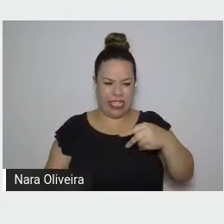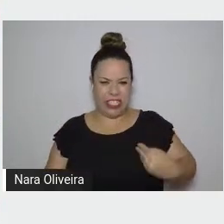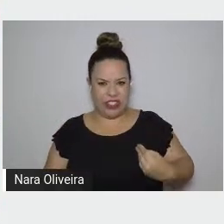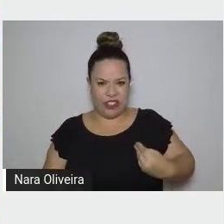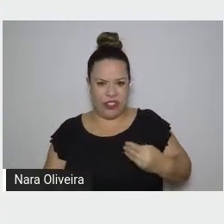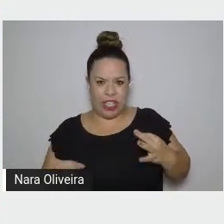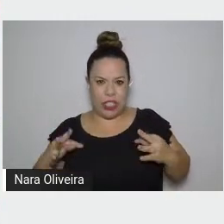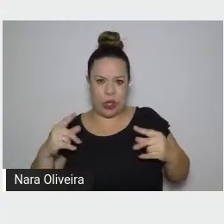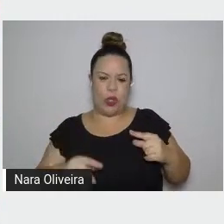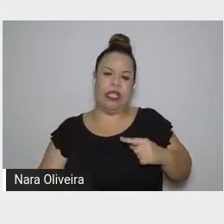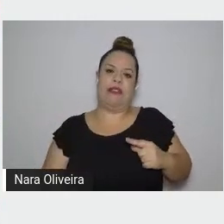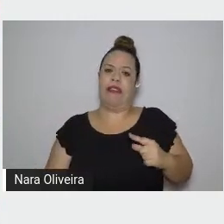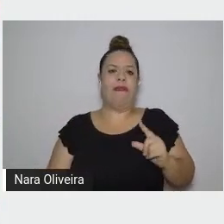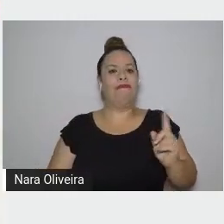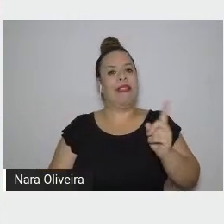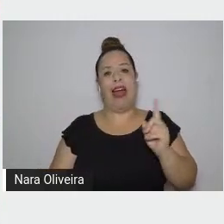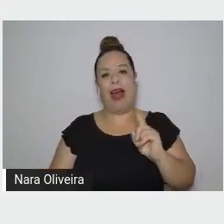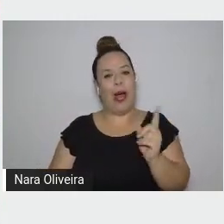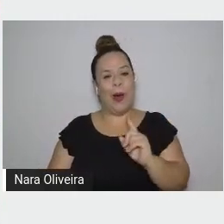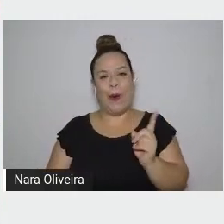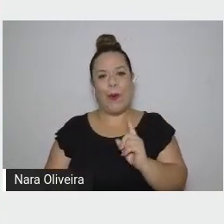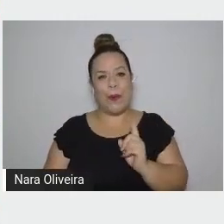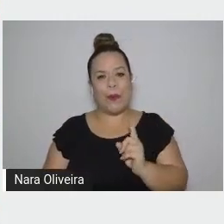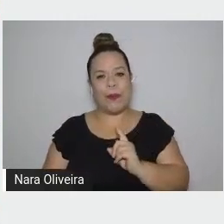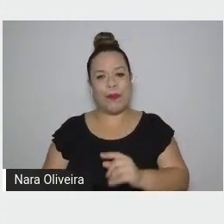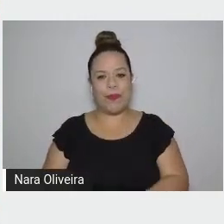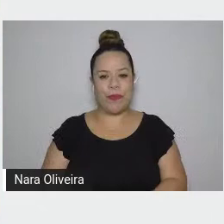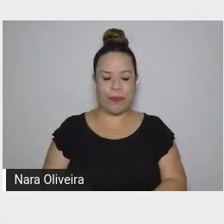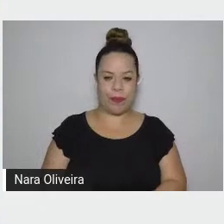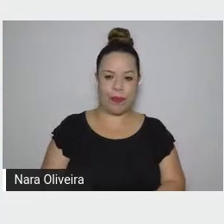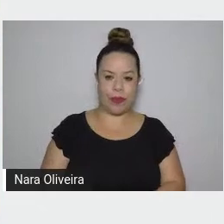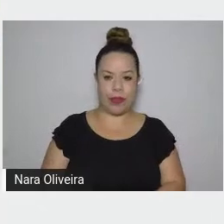uma vida que